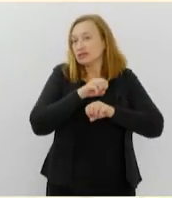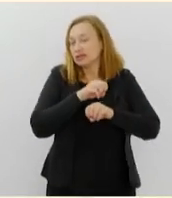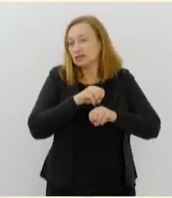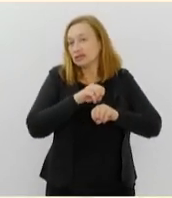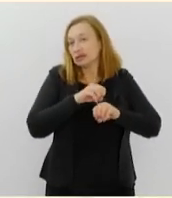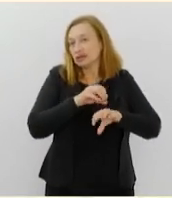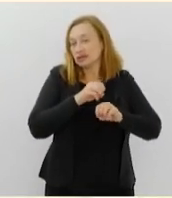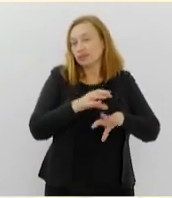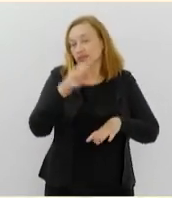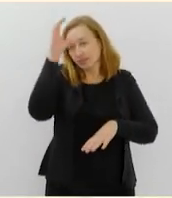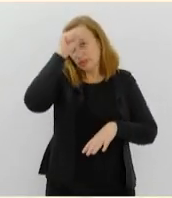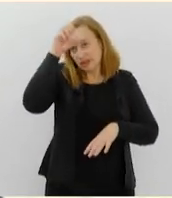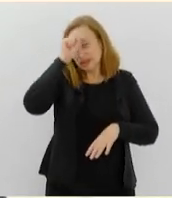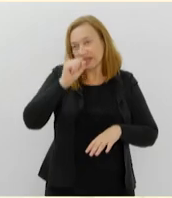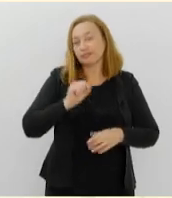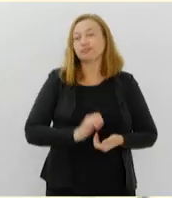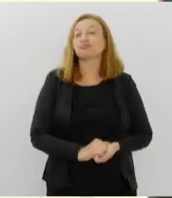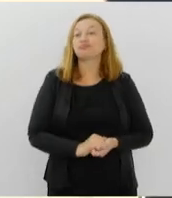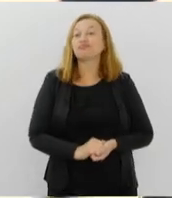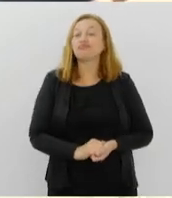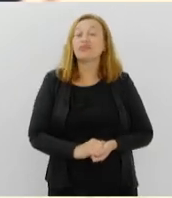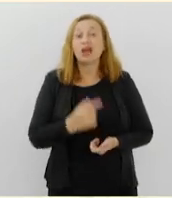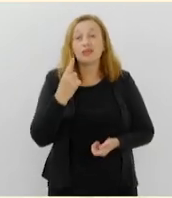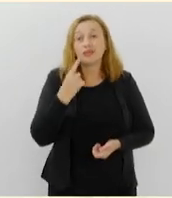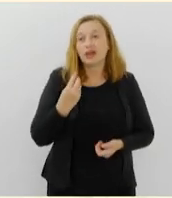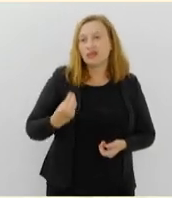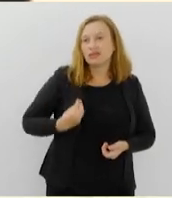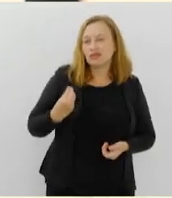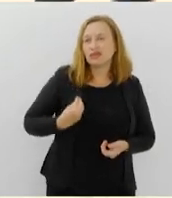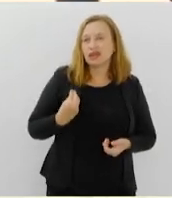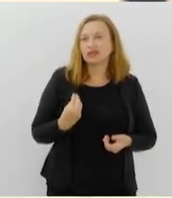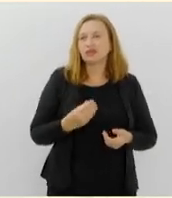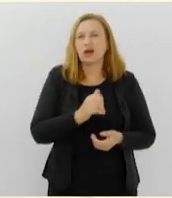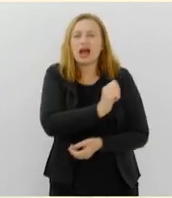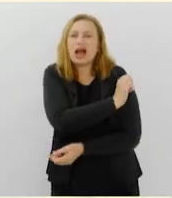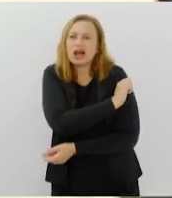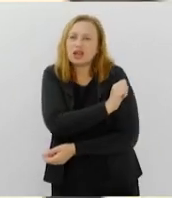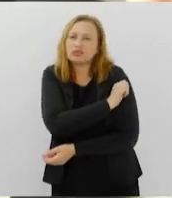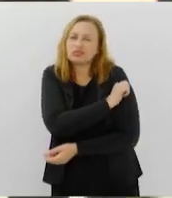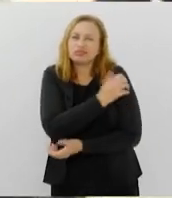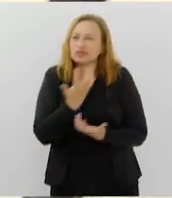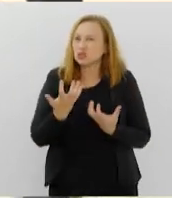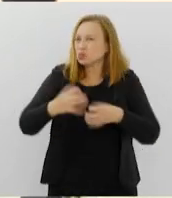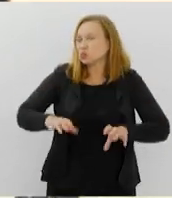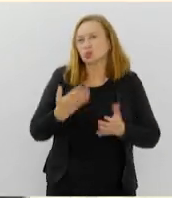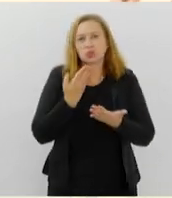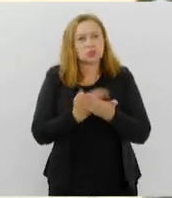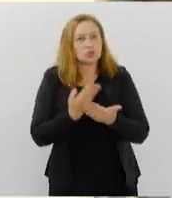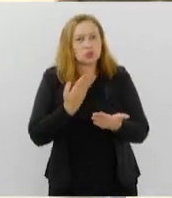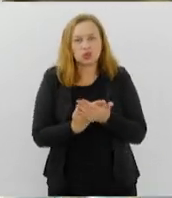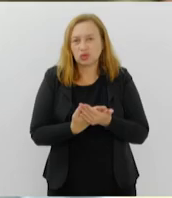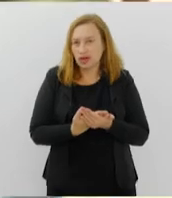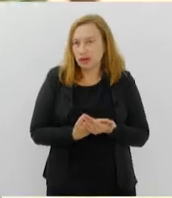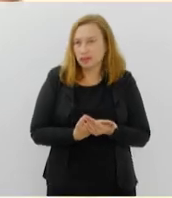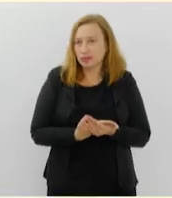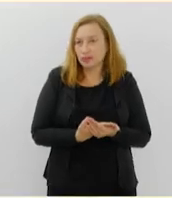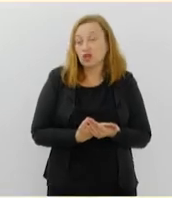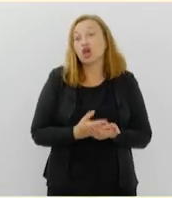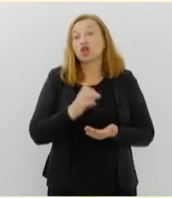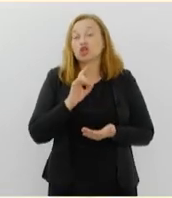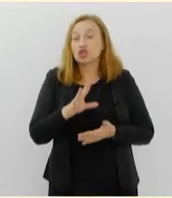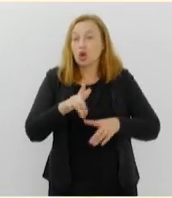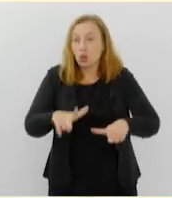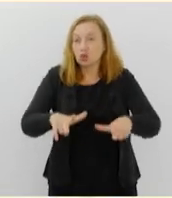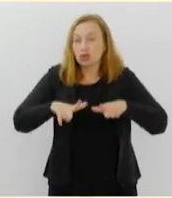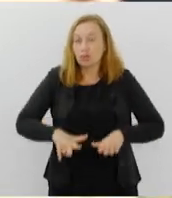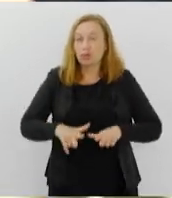aprender. E a gente está vivendo em meios a alunos desinteressados nessa capacitação. Eles querem o diploma